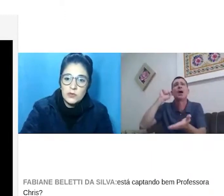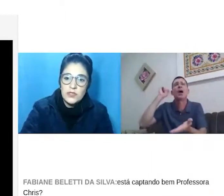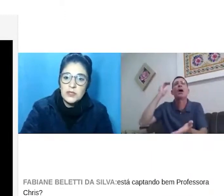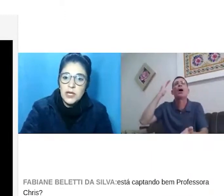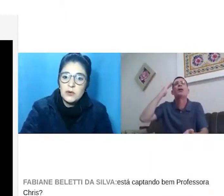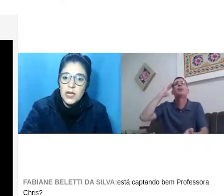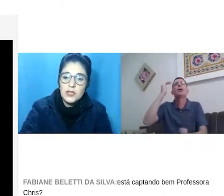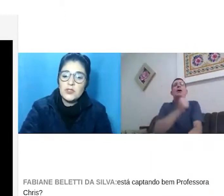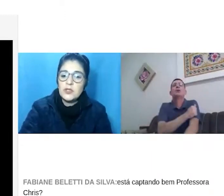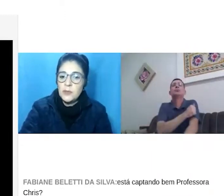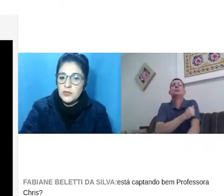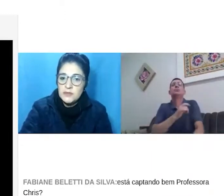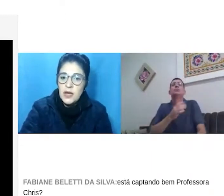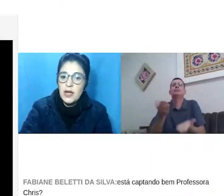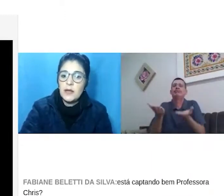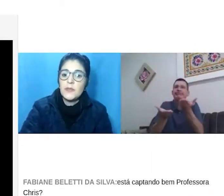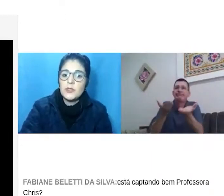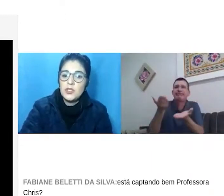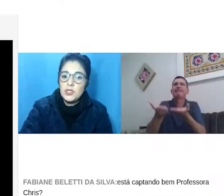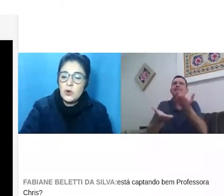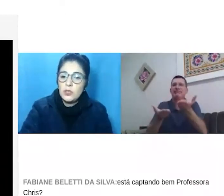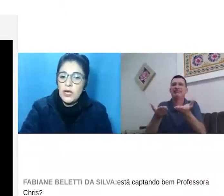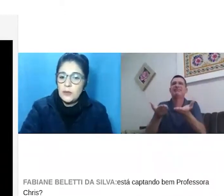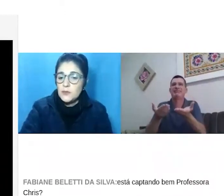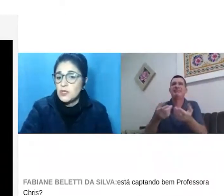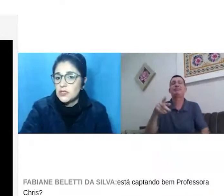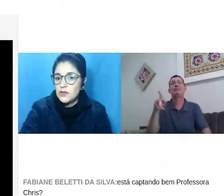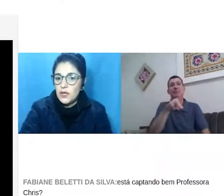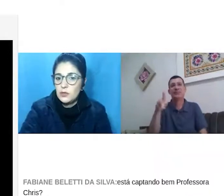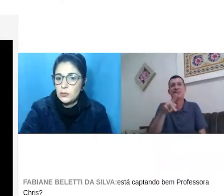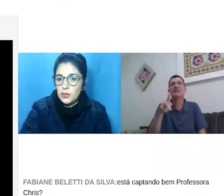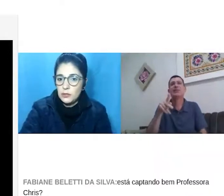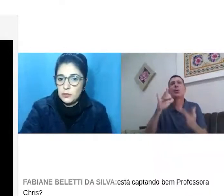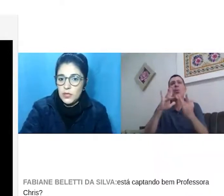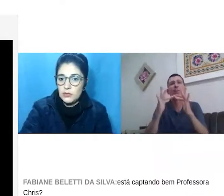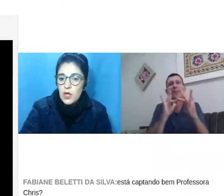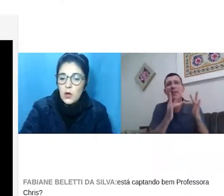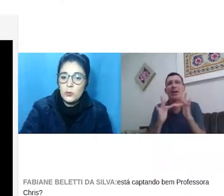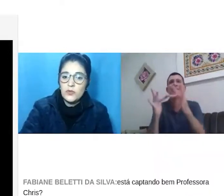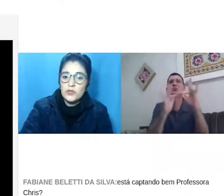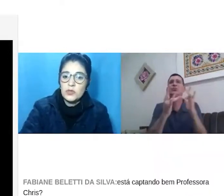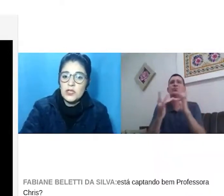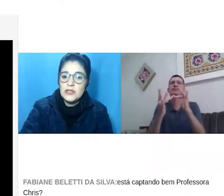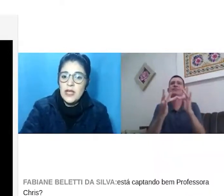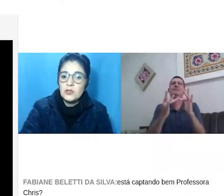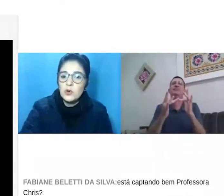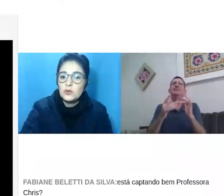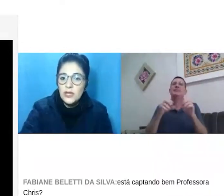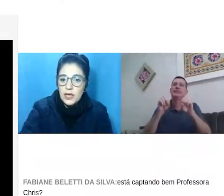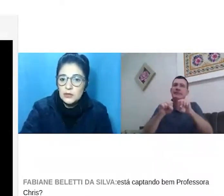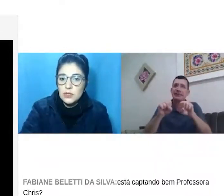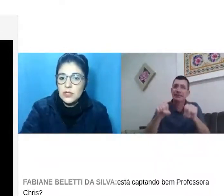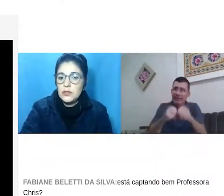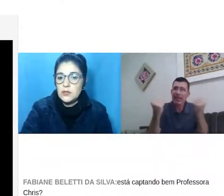ouvintes também a coragem de se aproximar, de se comunicar, mesmo que escrevendo num primeiro momento. O professor é esse elo de